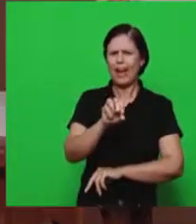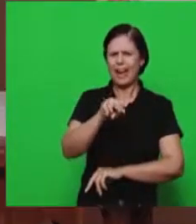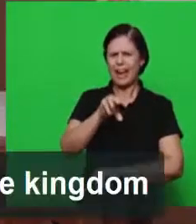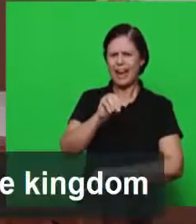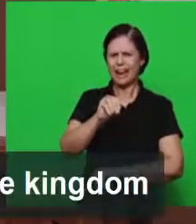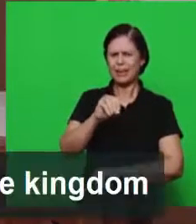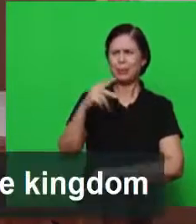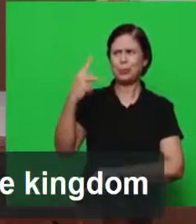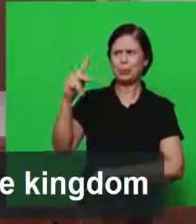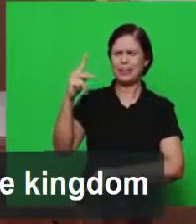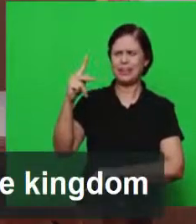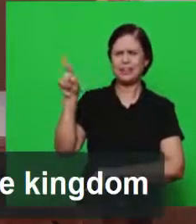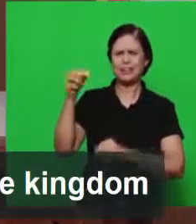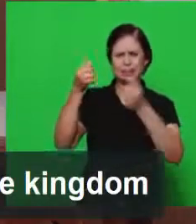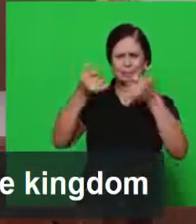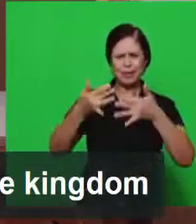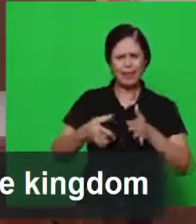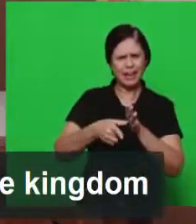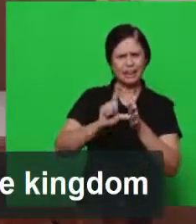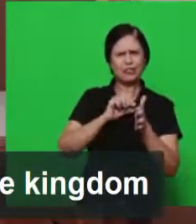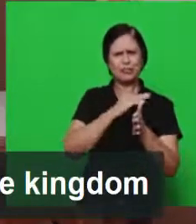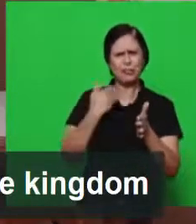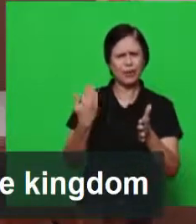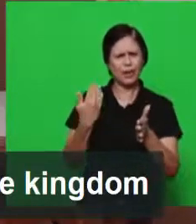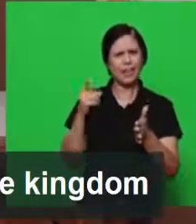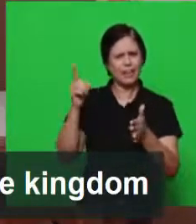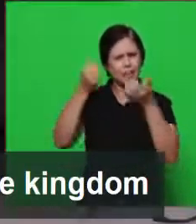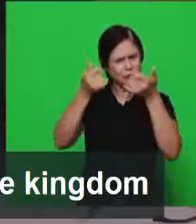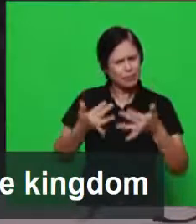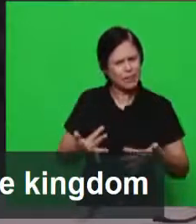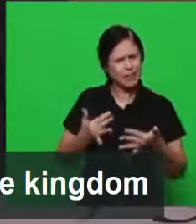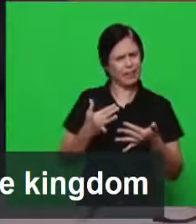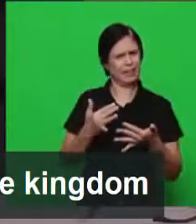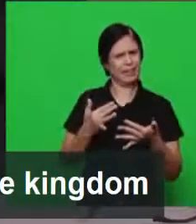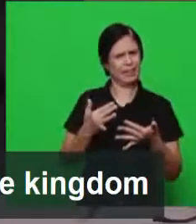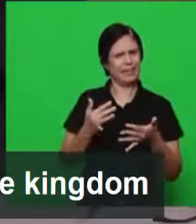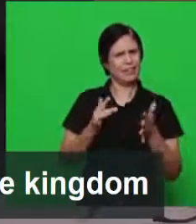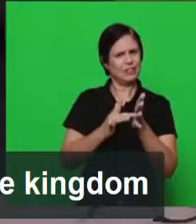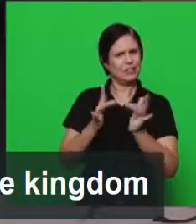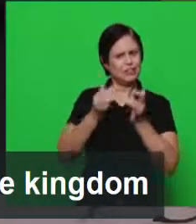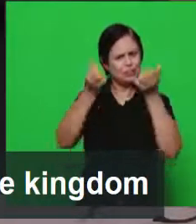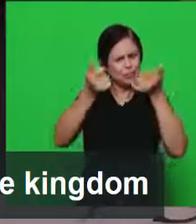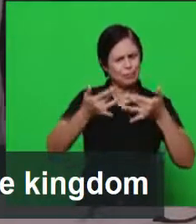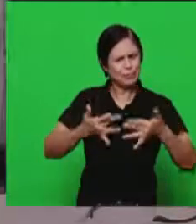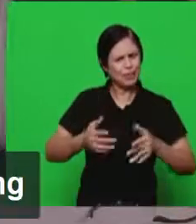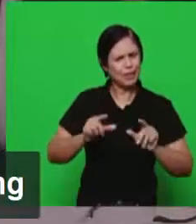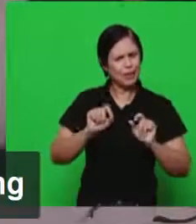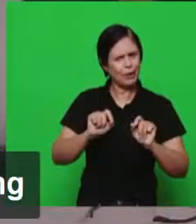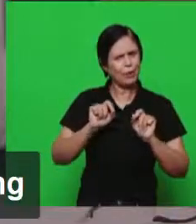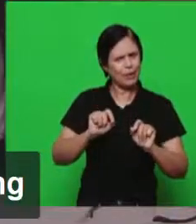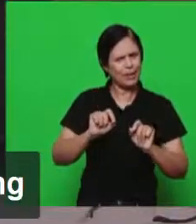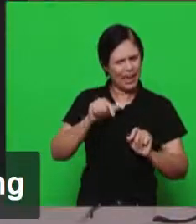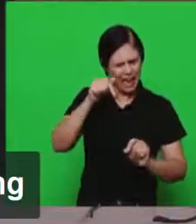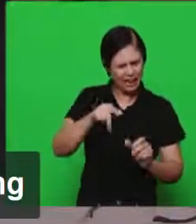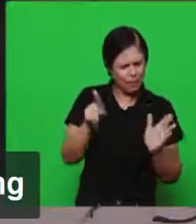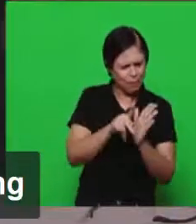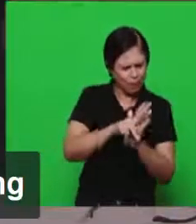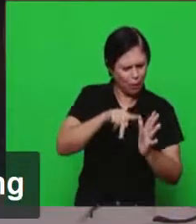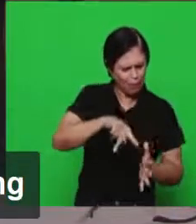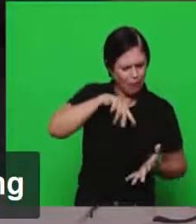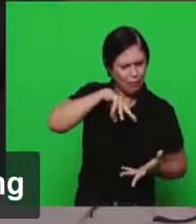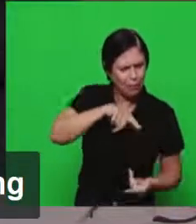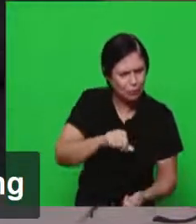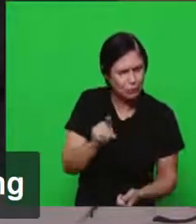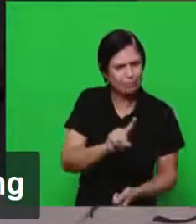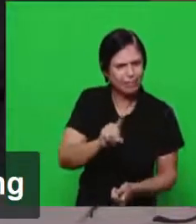nesses dois mil anos ele está falando do reino o reino que ele veio